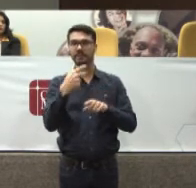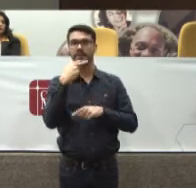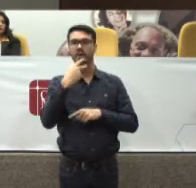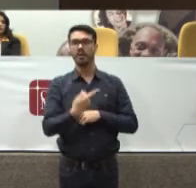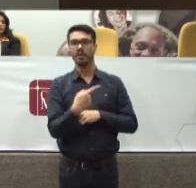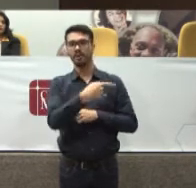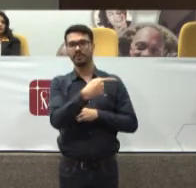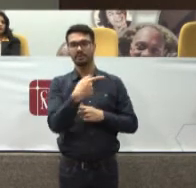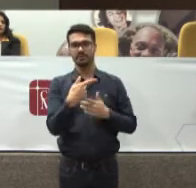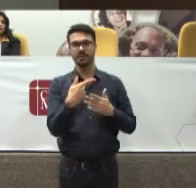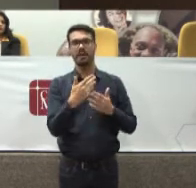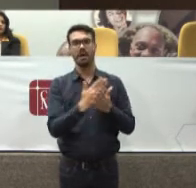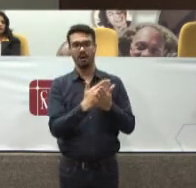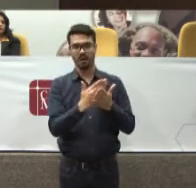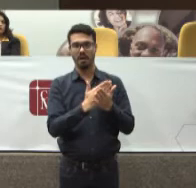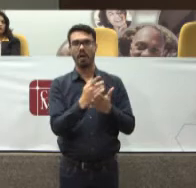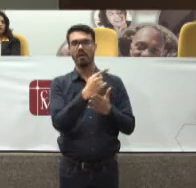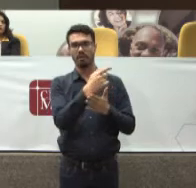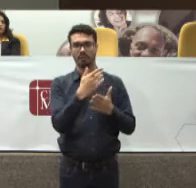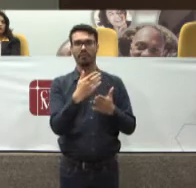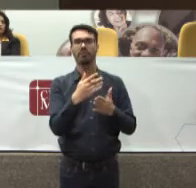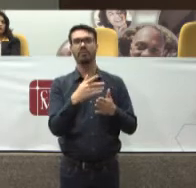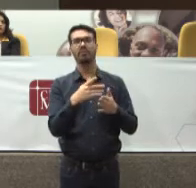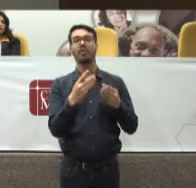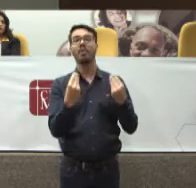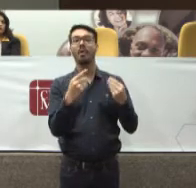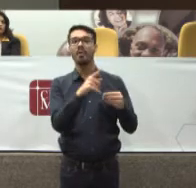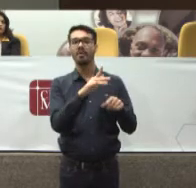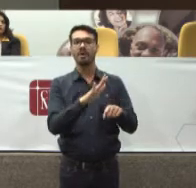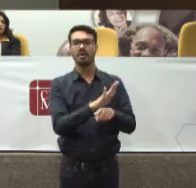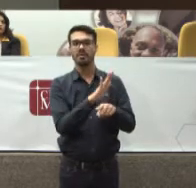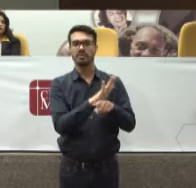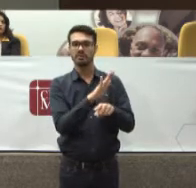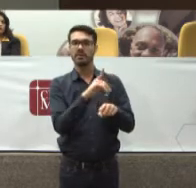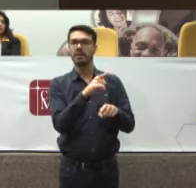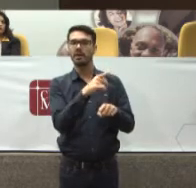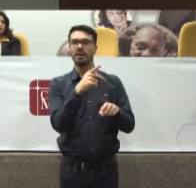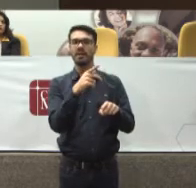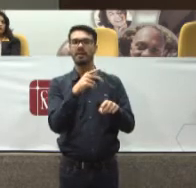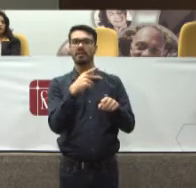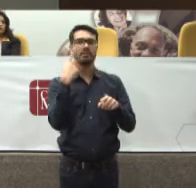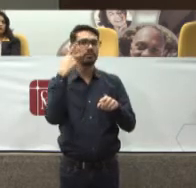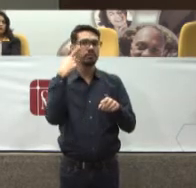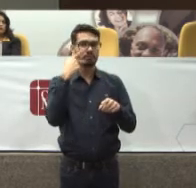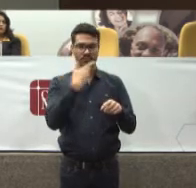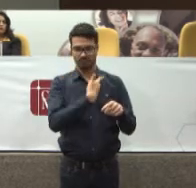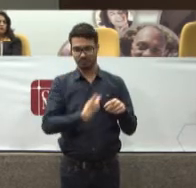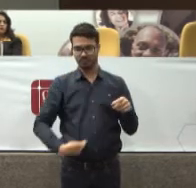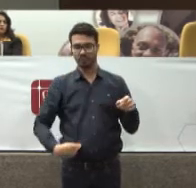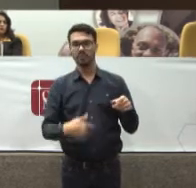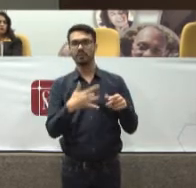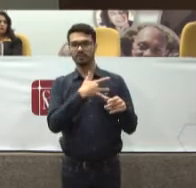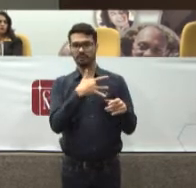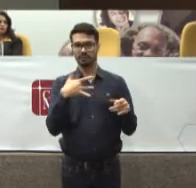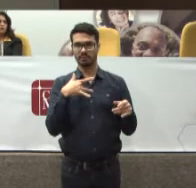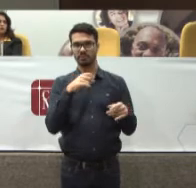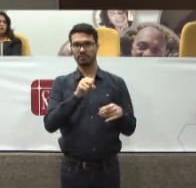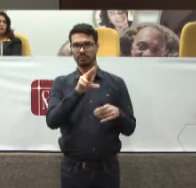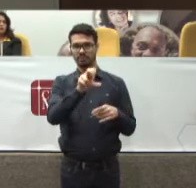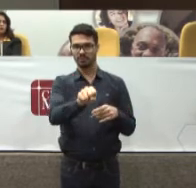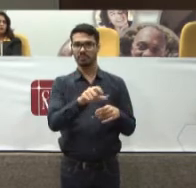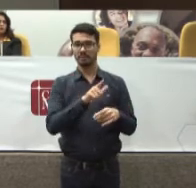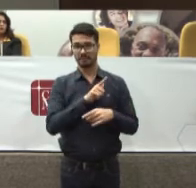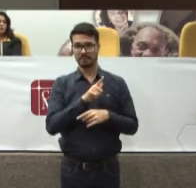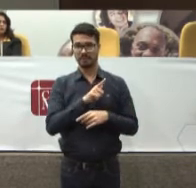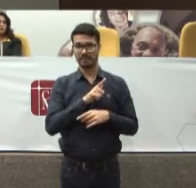Que ela em alguma medida Auxilia na política Pública de saúde E também tenho Que reconhecer Que ela existe E